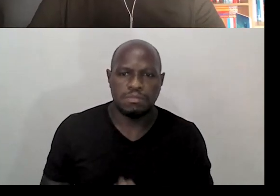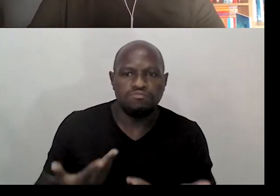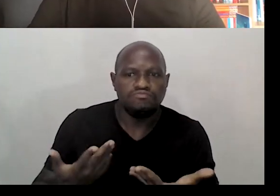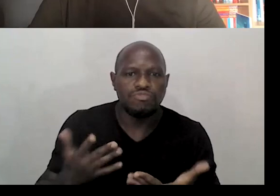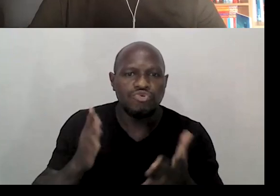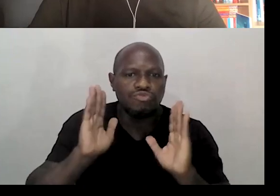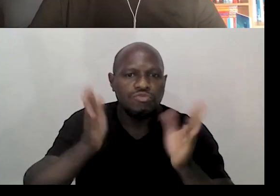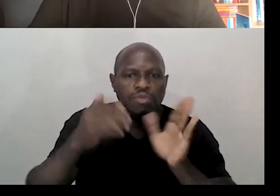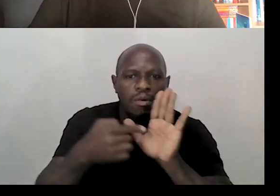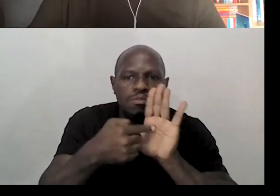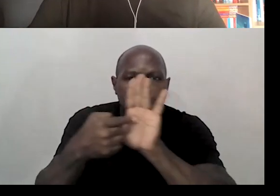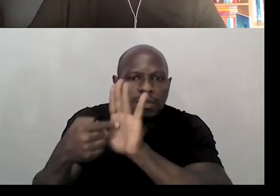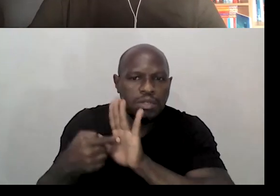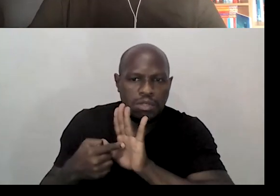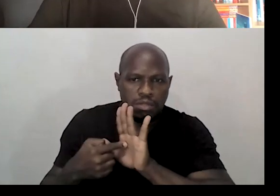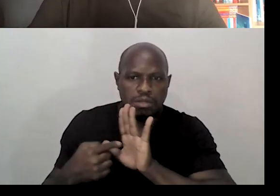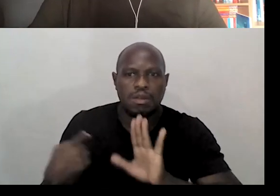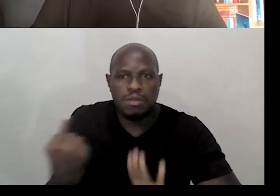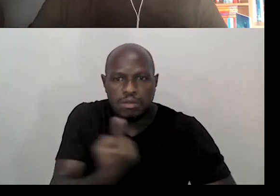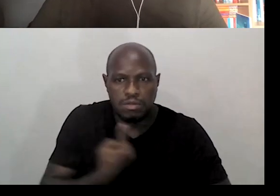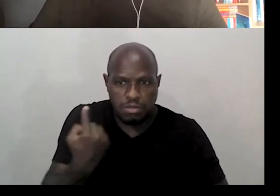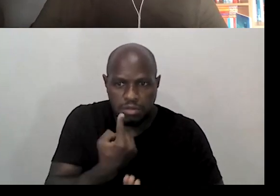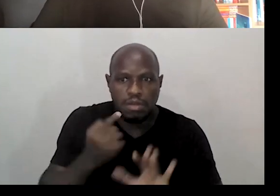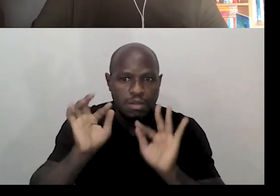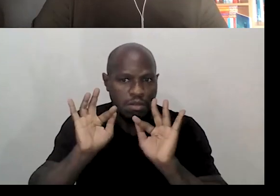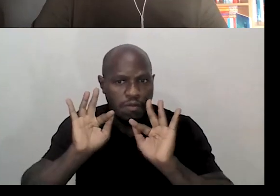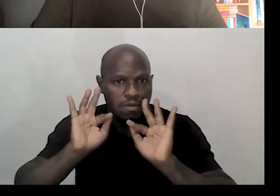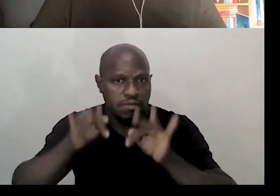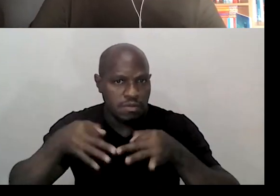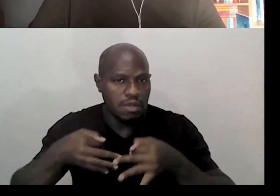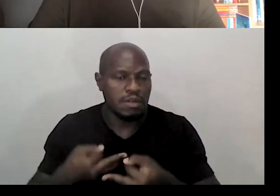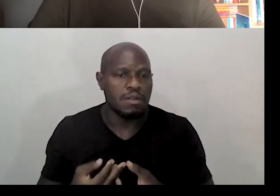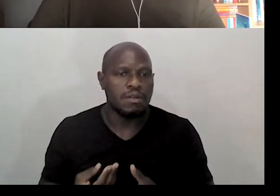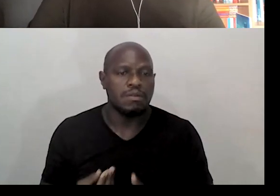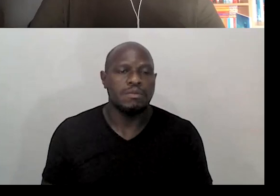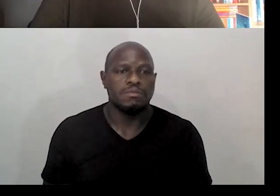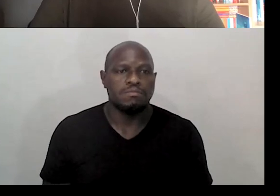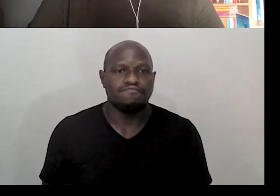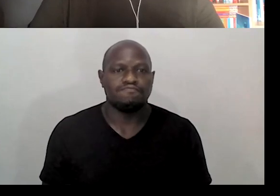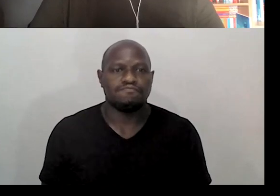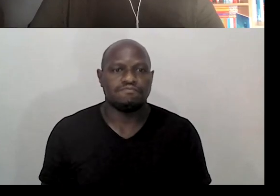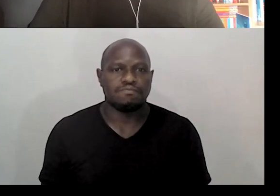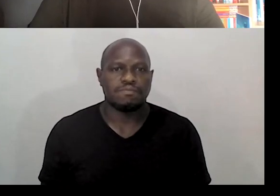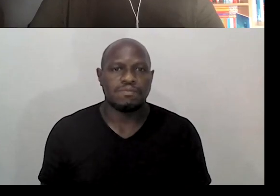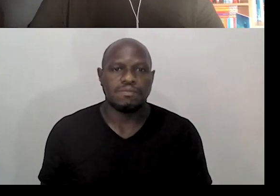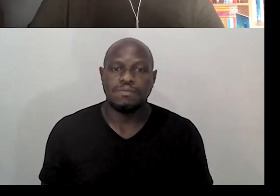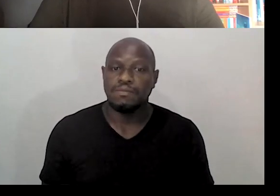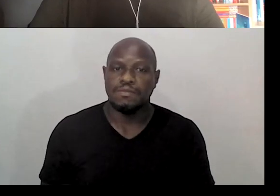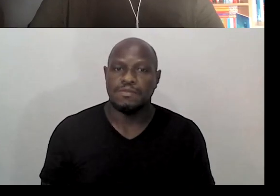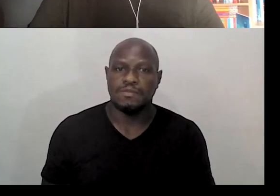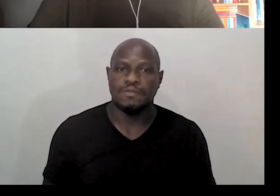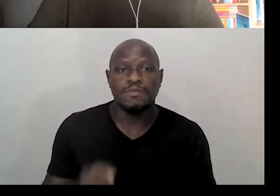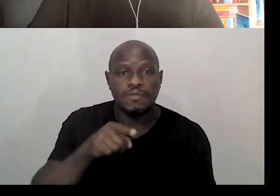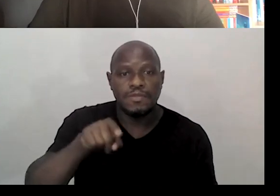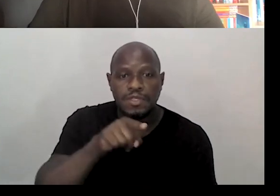já vai encaminhando para as nossas considerações finais de vocês.